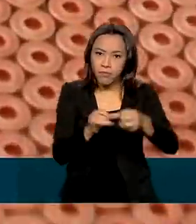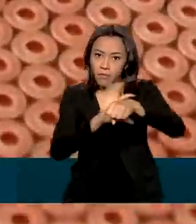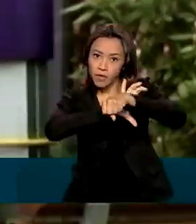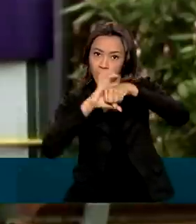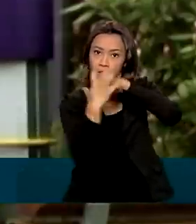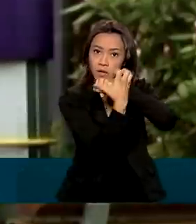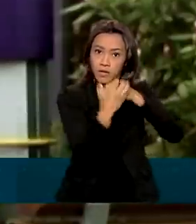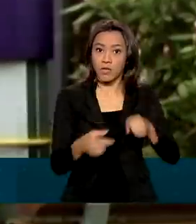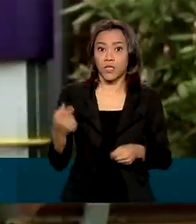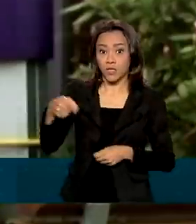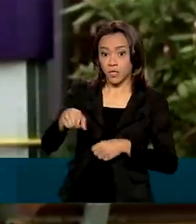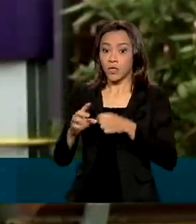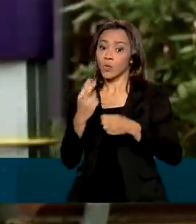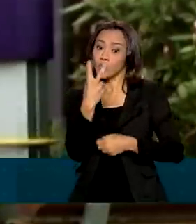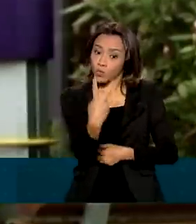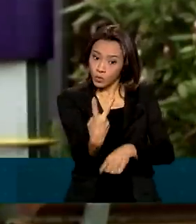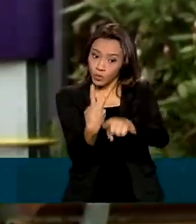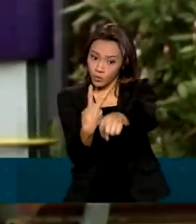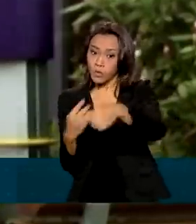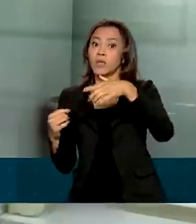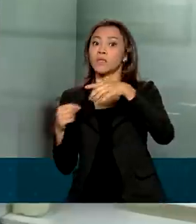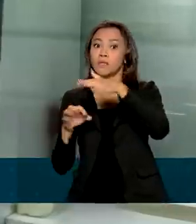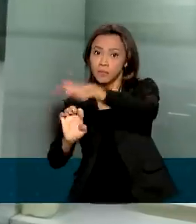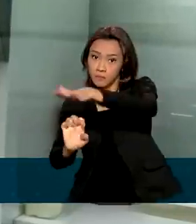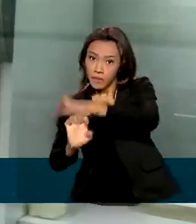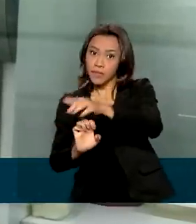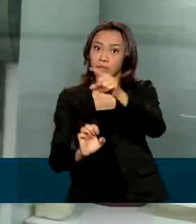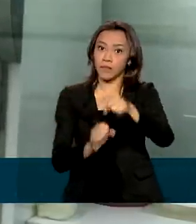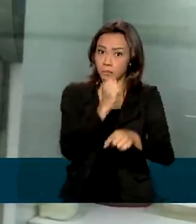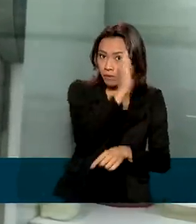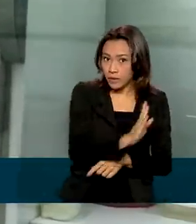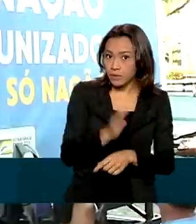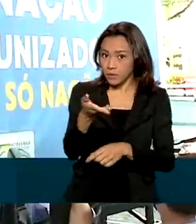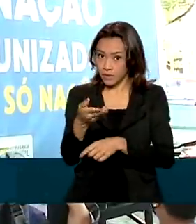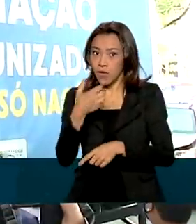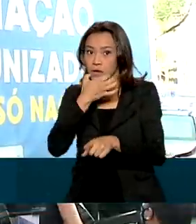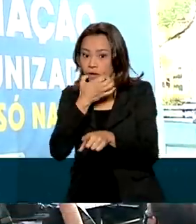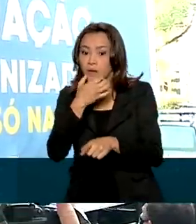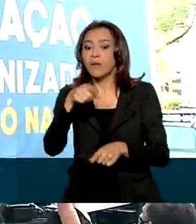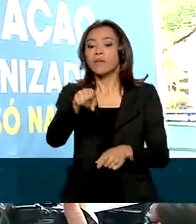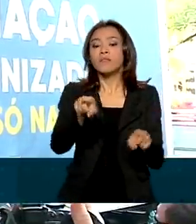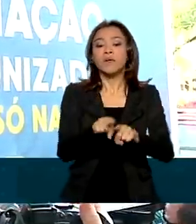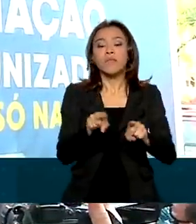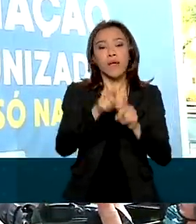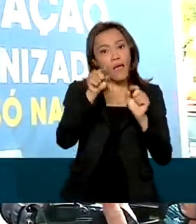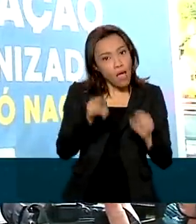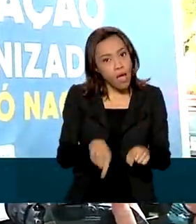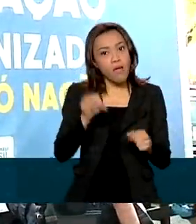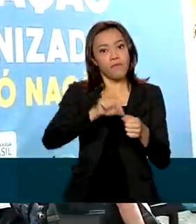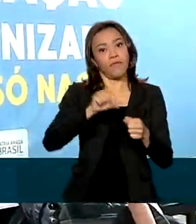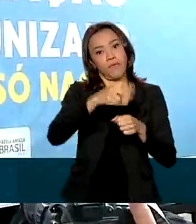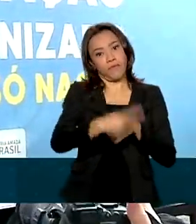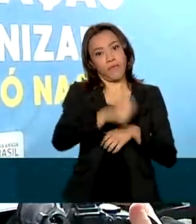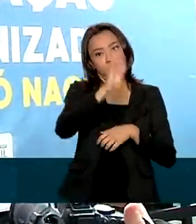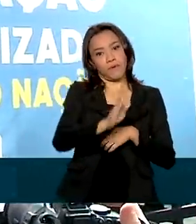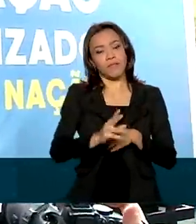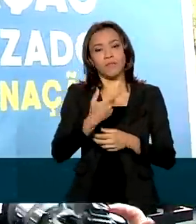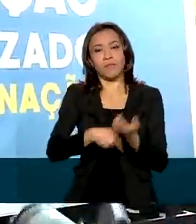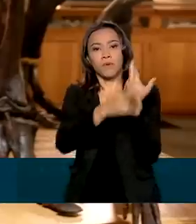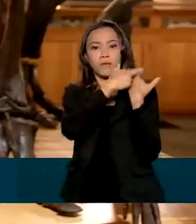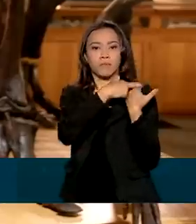e do Laboratório AstraZeneca. Atualmente, o imunizante também é fabricado aqui no país, pela